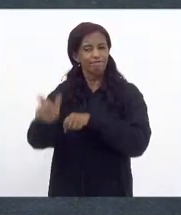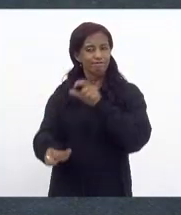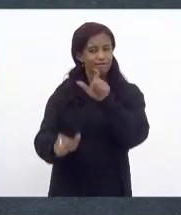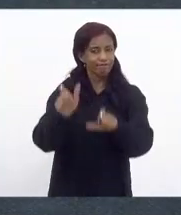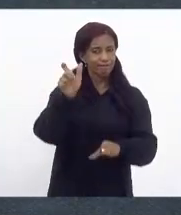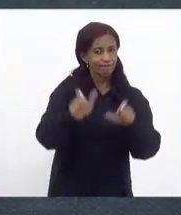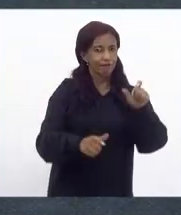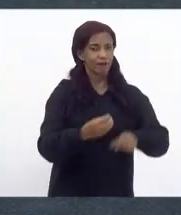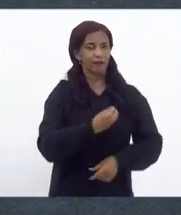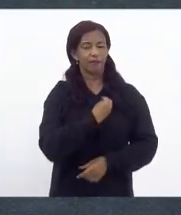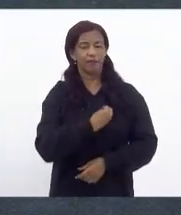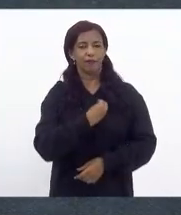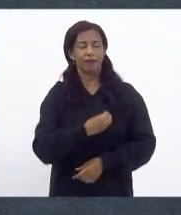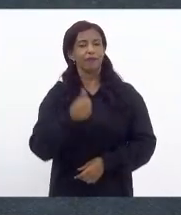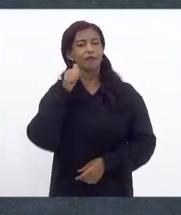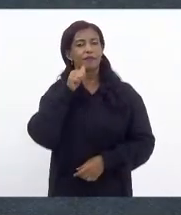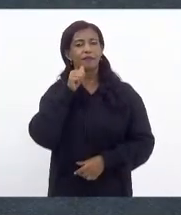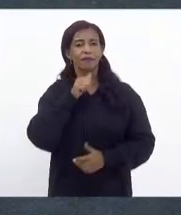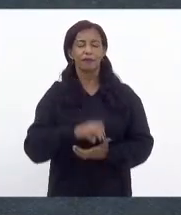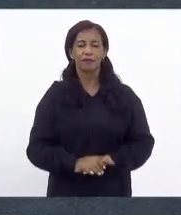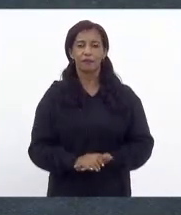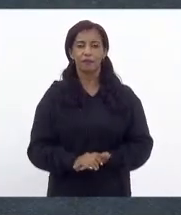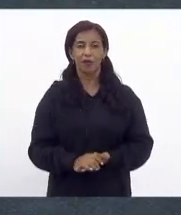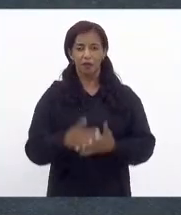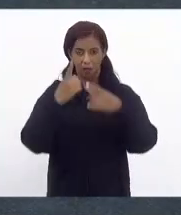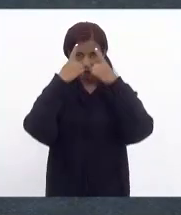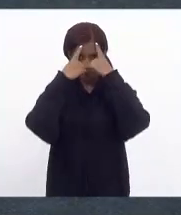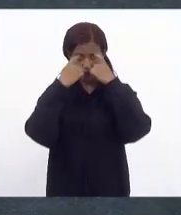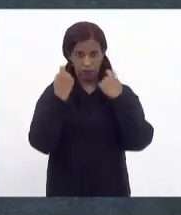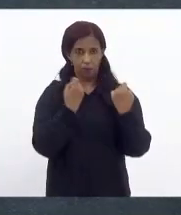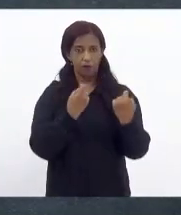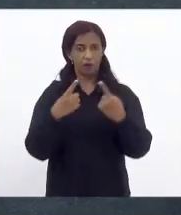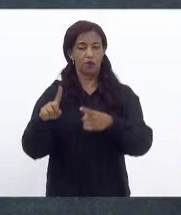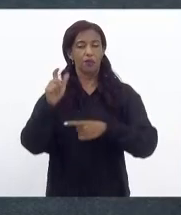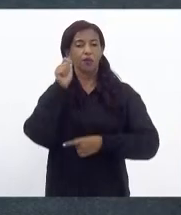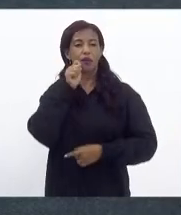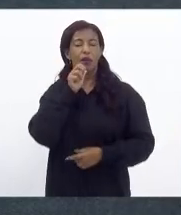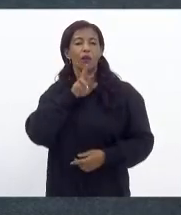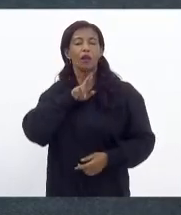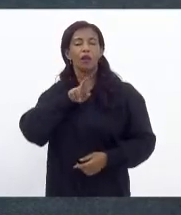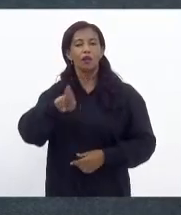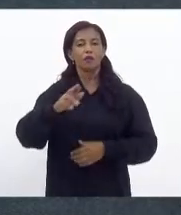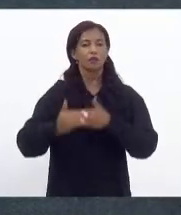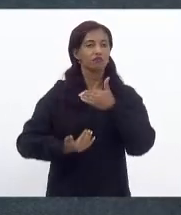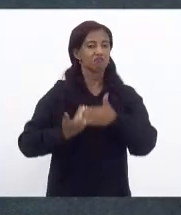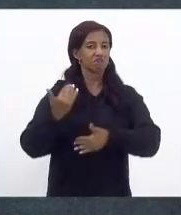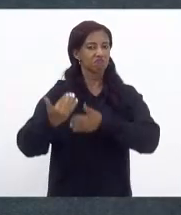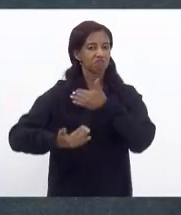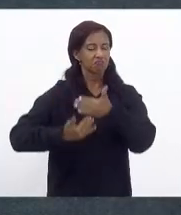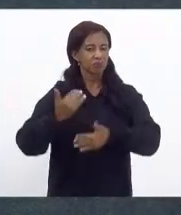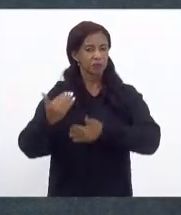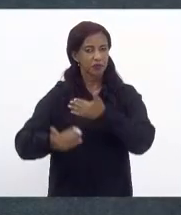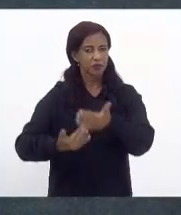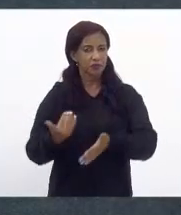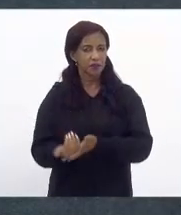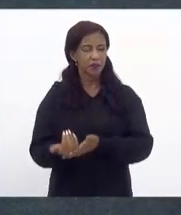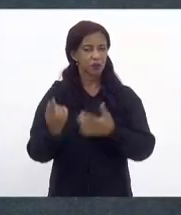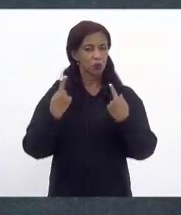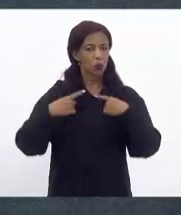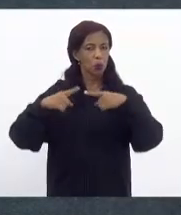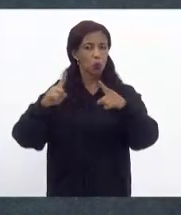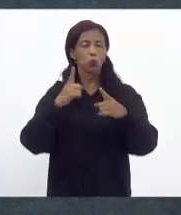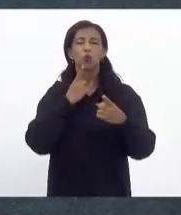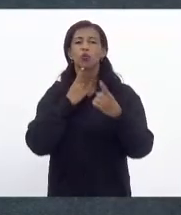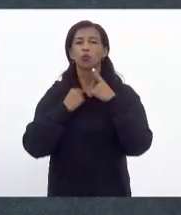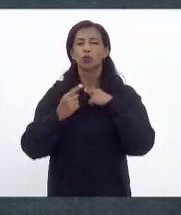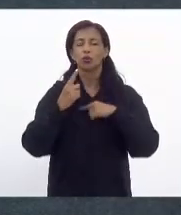defesa da vida dessas mulheres feminicídio é resultado de um processo de destituição dos desejos